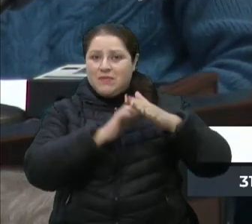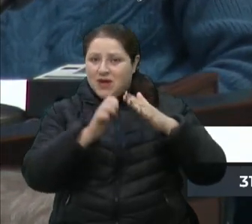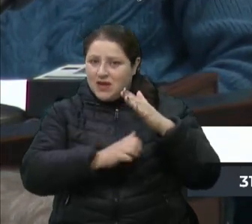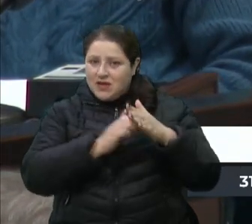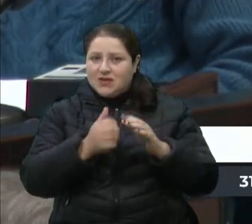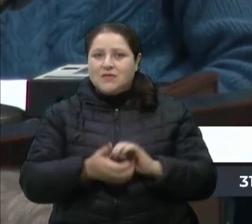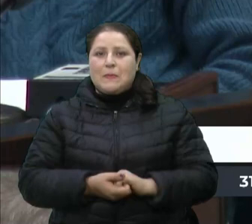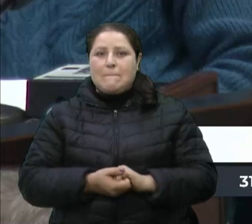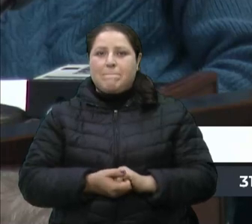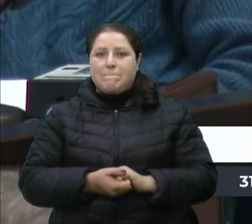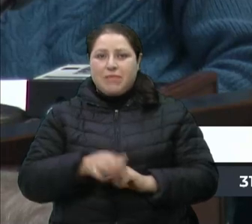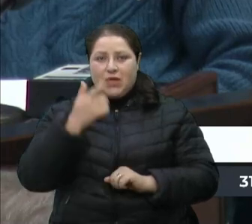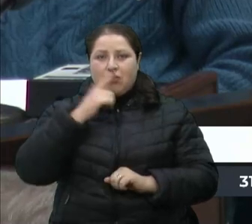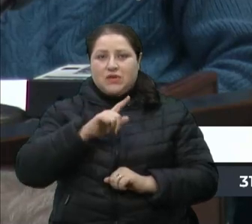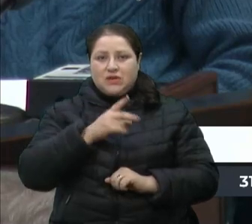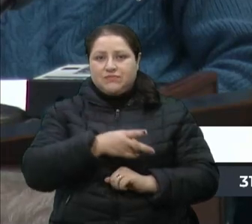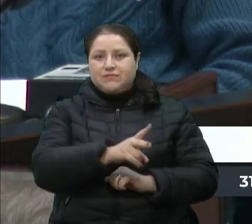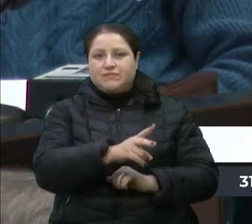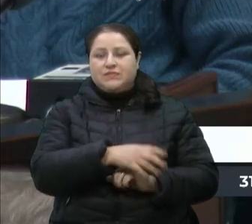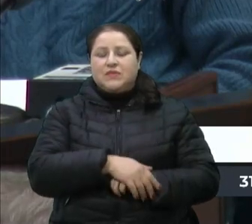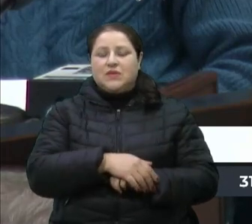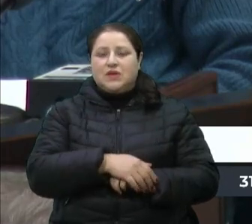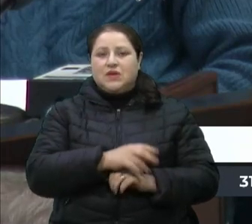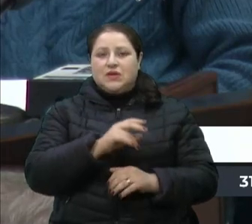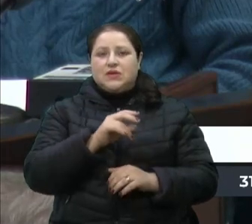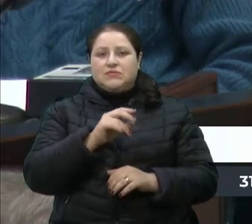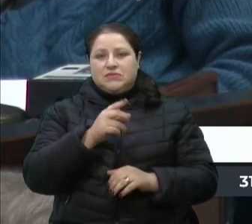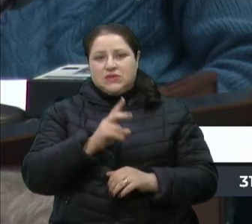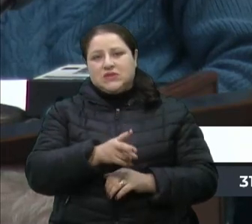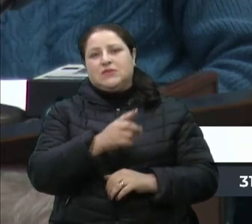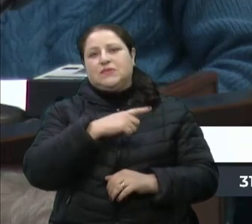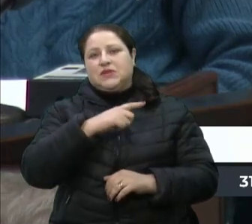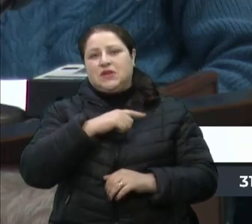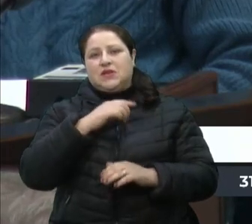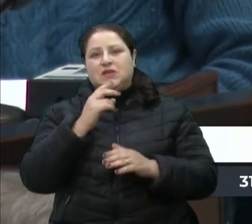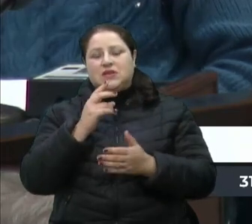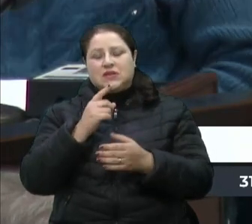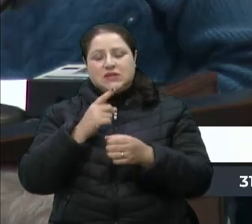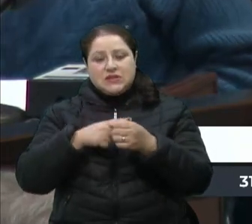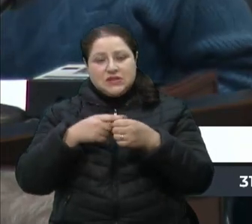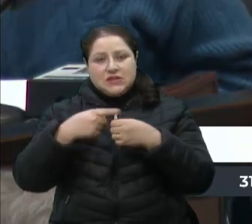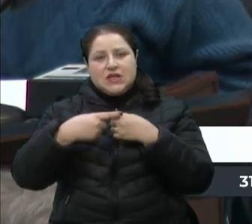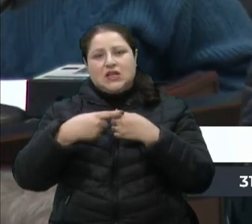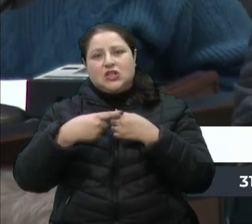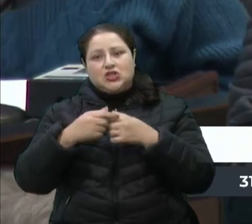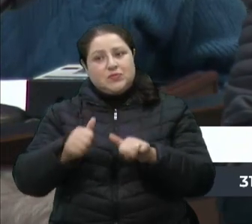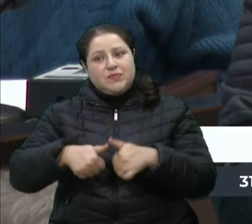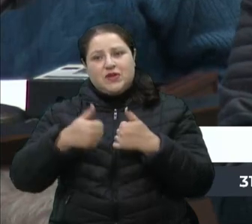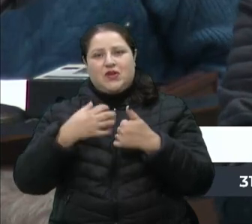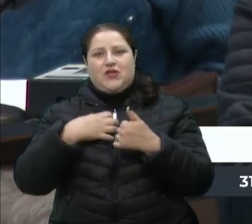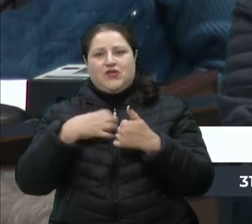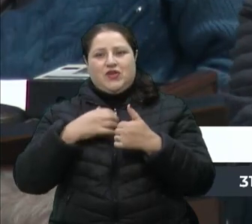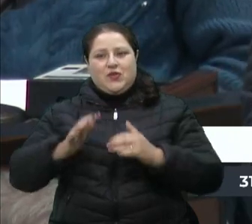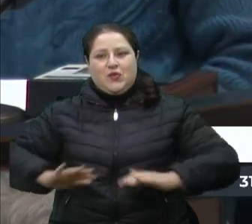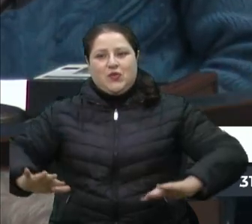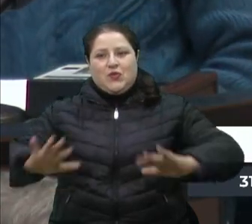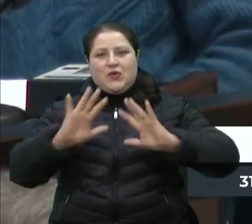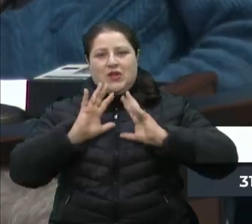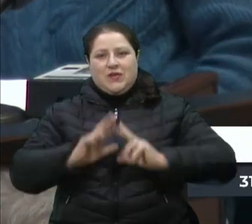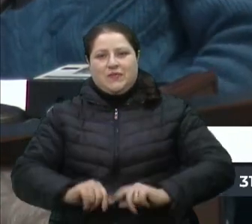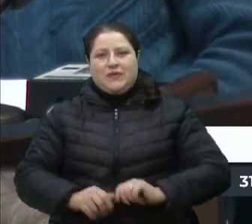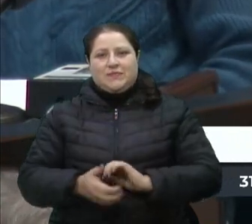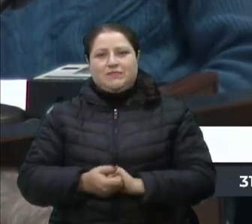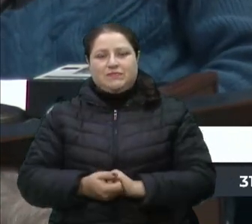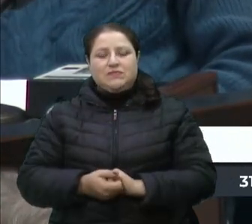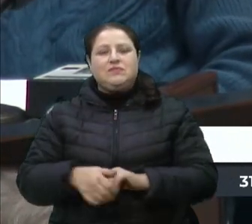para manter a nossa cidade da melhor forma possível. Mas nós sabemos também